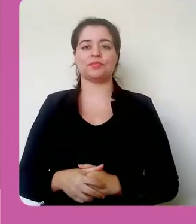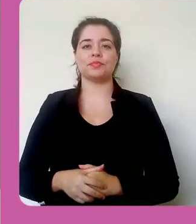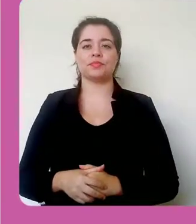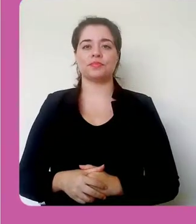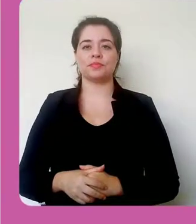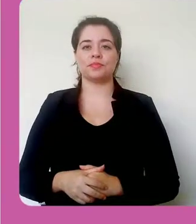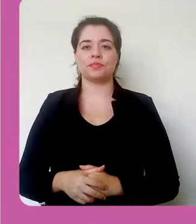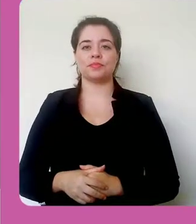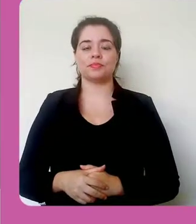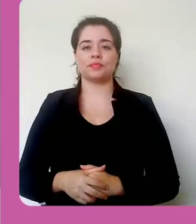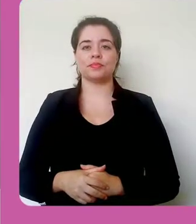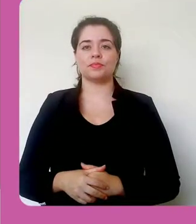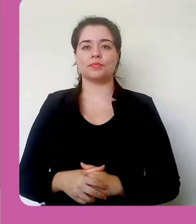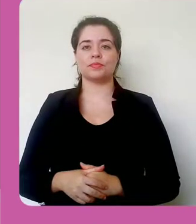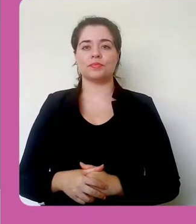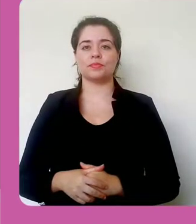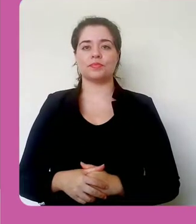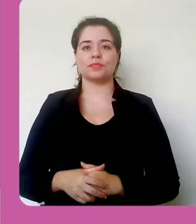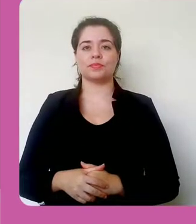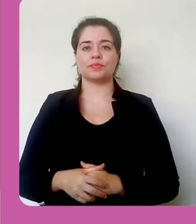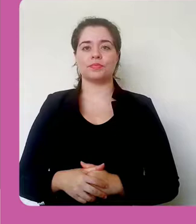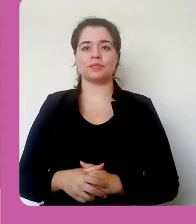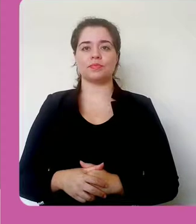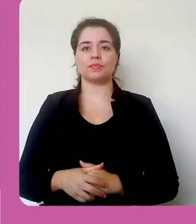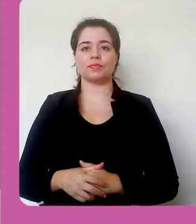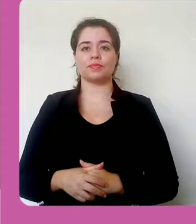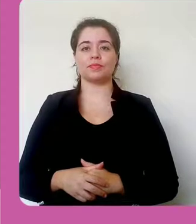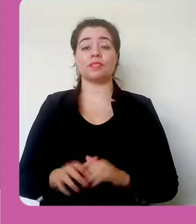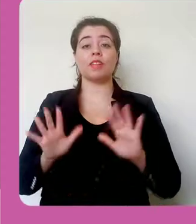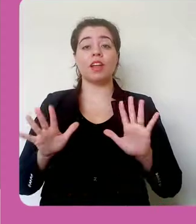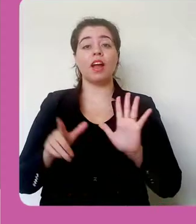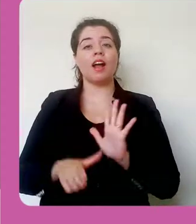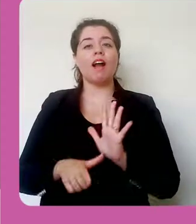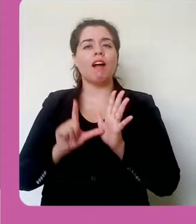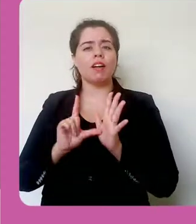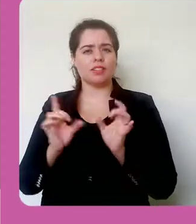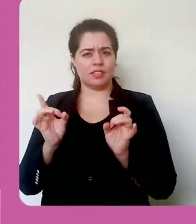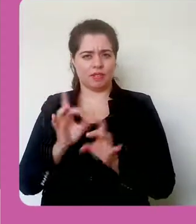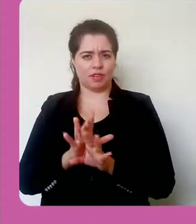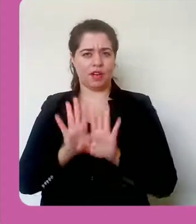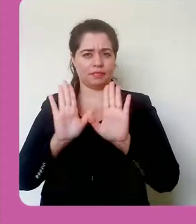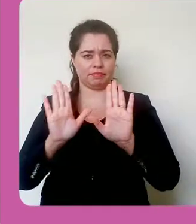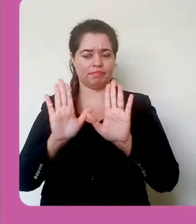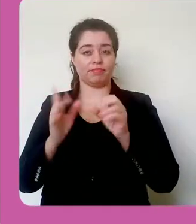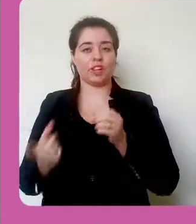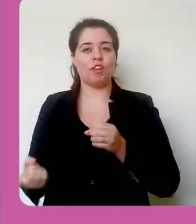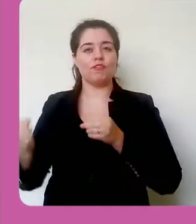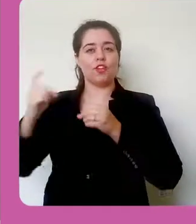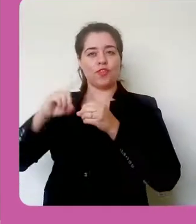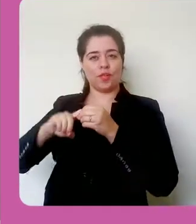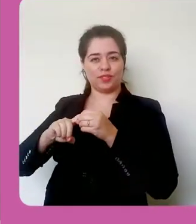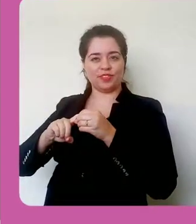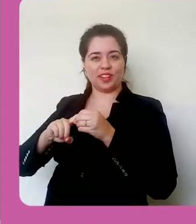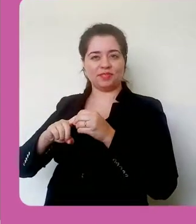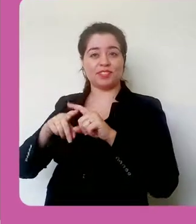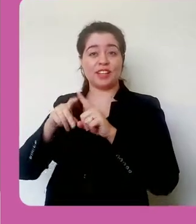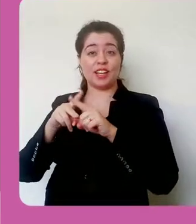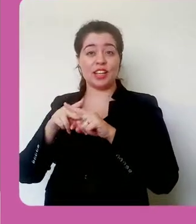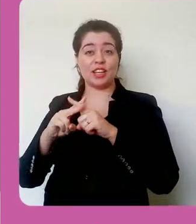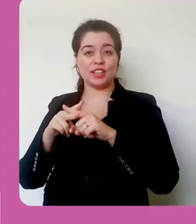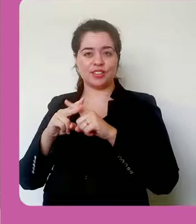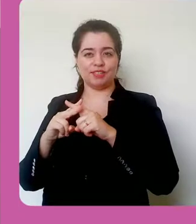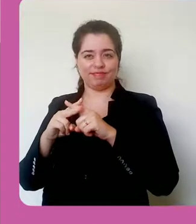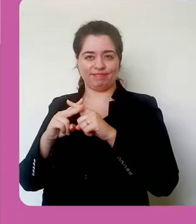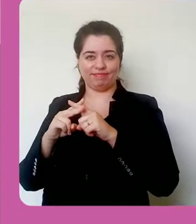Bom. Ah, antes de terminar, vou voltar lá na administração, Editar configurações do livro. E vou marcar lá na